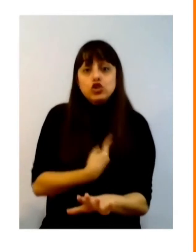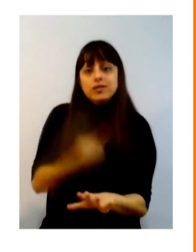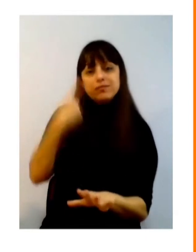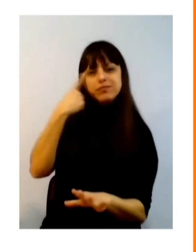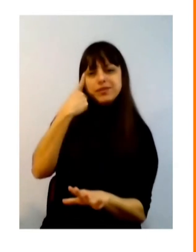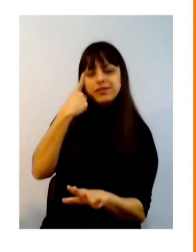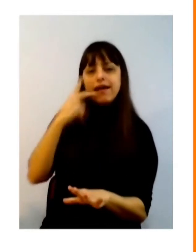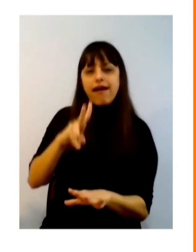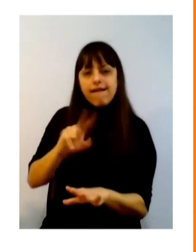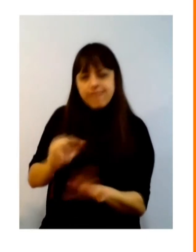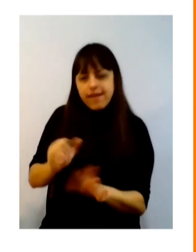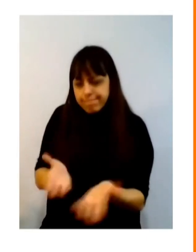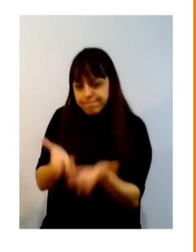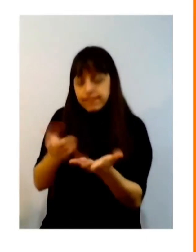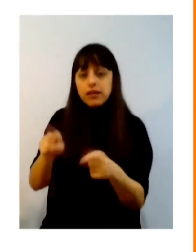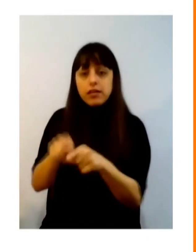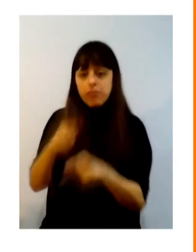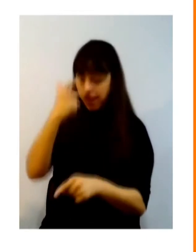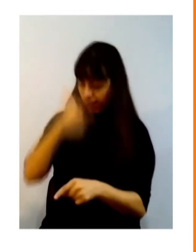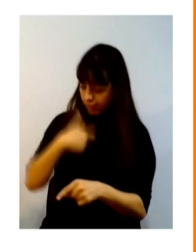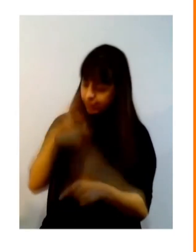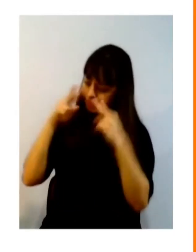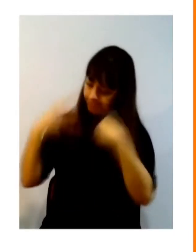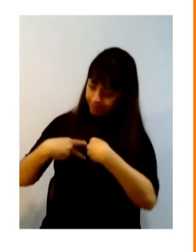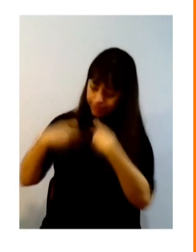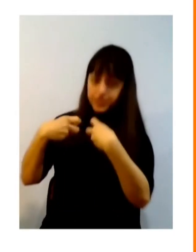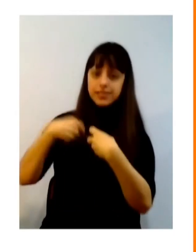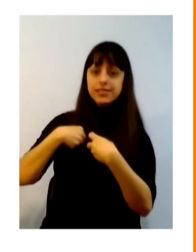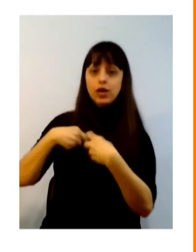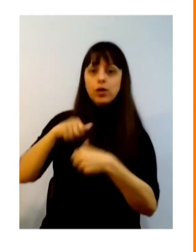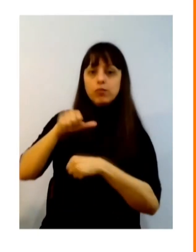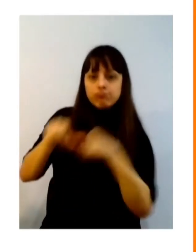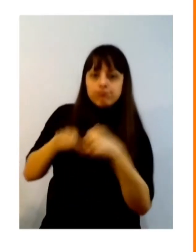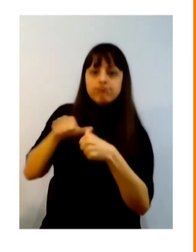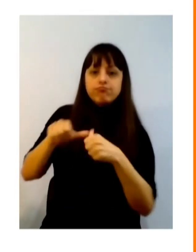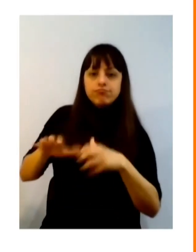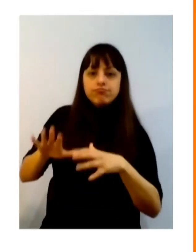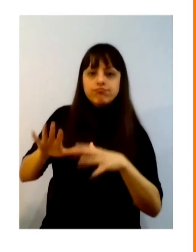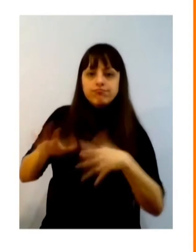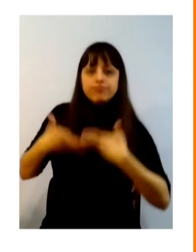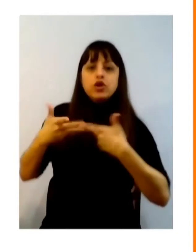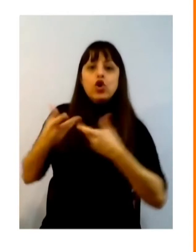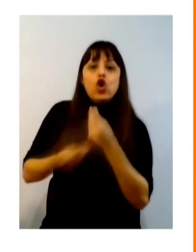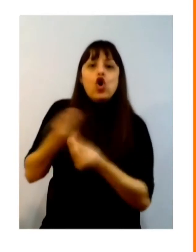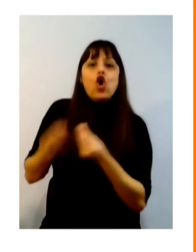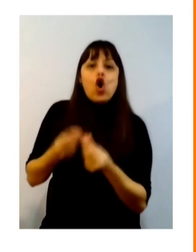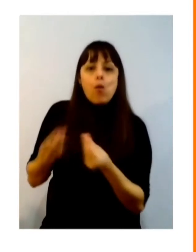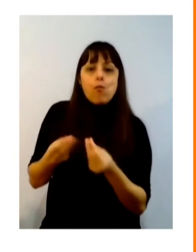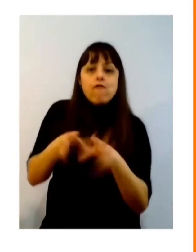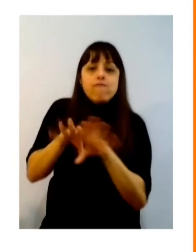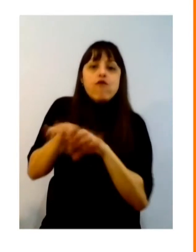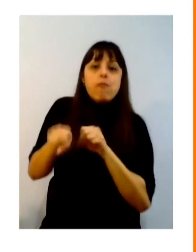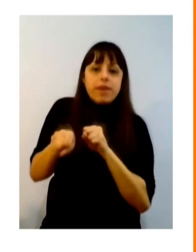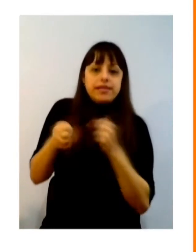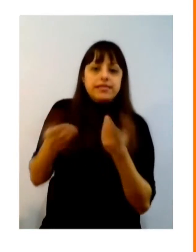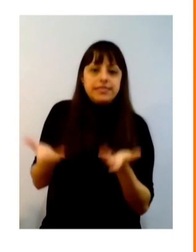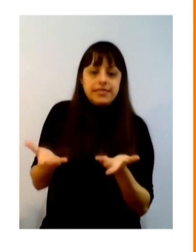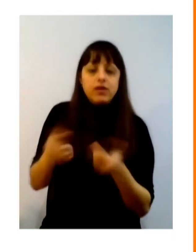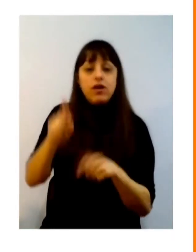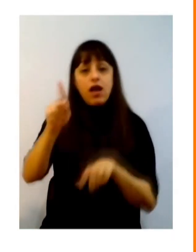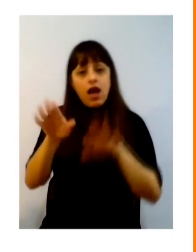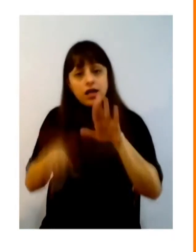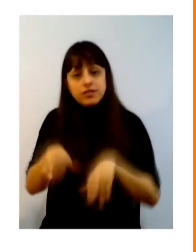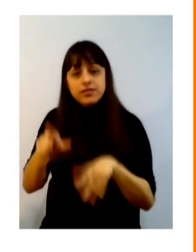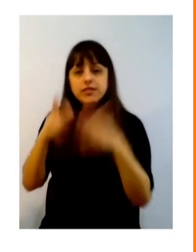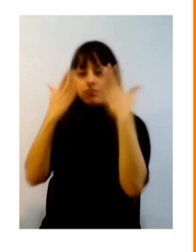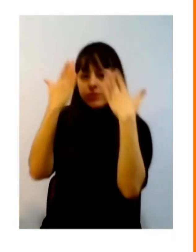em e precisamos e qual é a formação que esses outros líderes estão que nós estamos incubando precisam. como